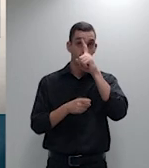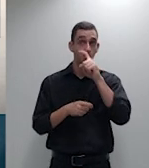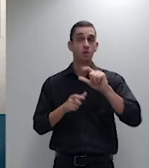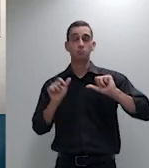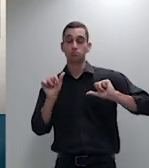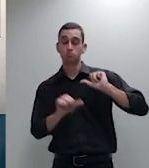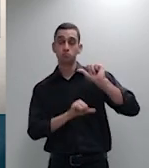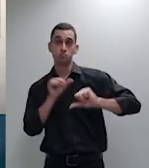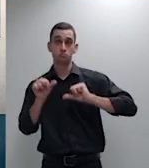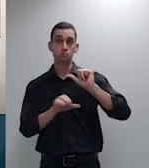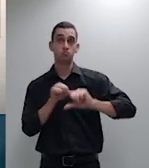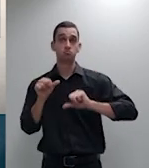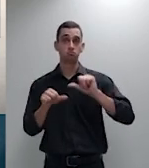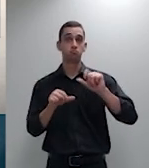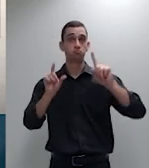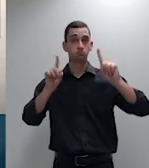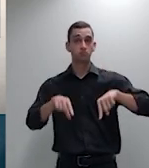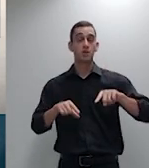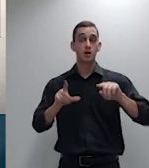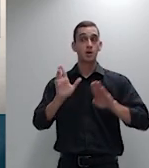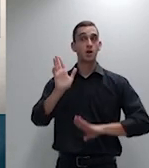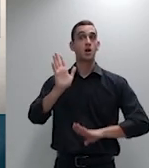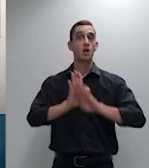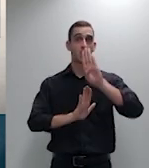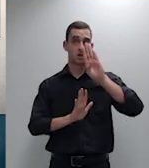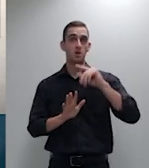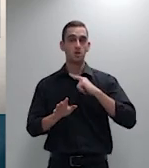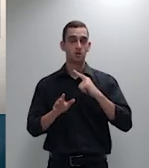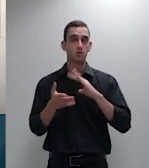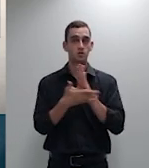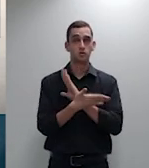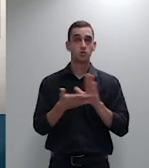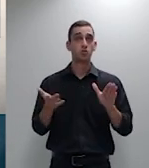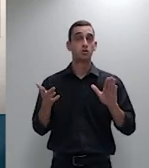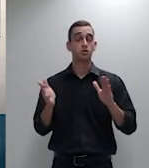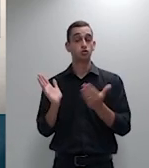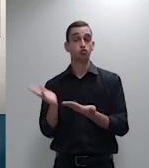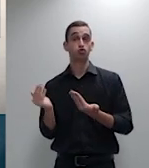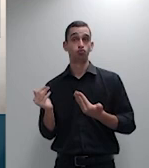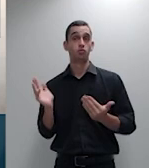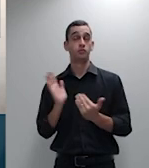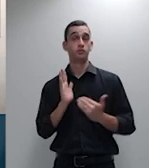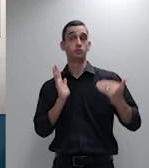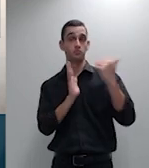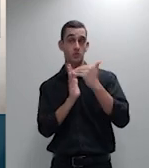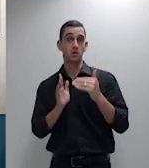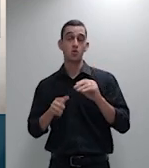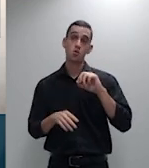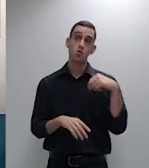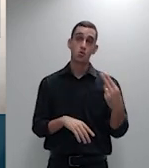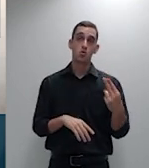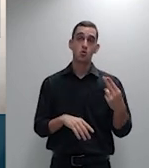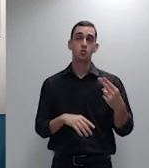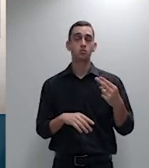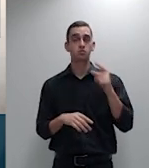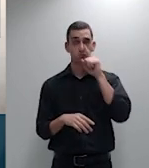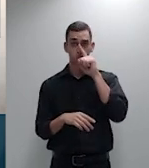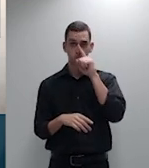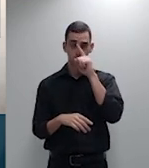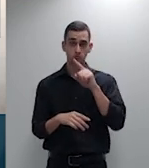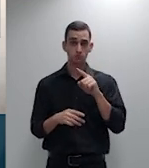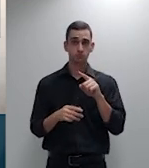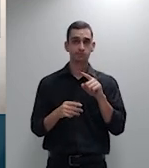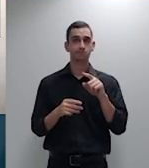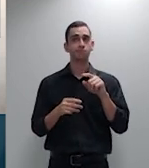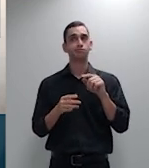mais altos do que os das pessoas mais jovens isto é o risco assistencial varia e varia consideravelmente